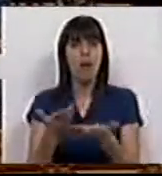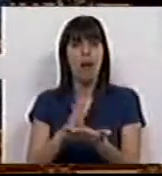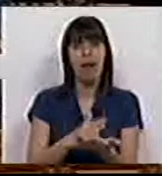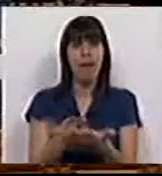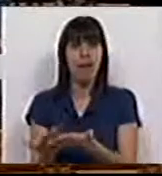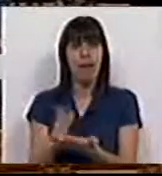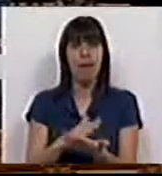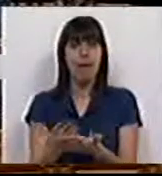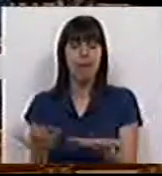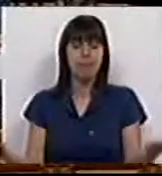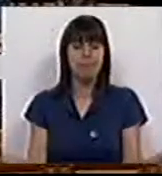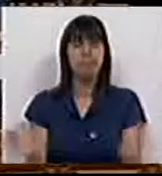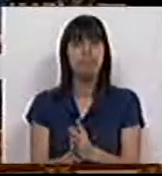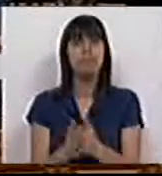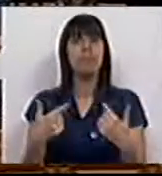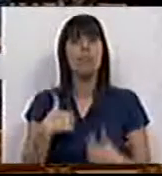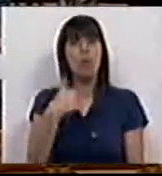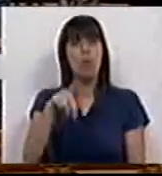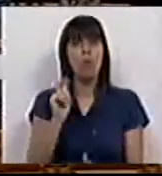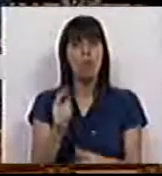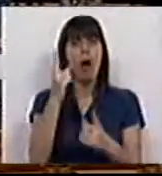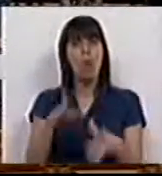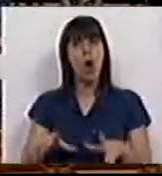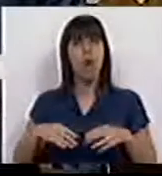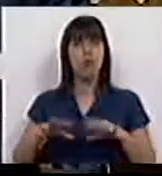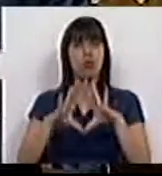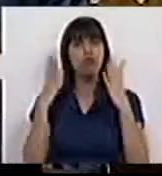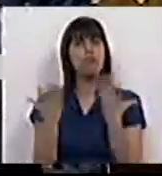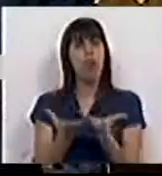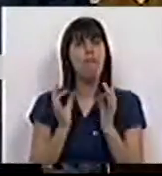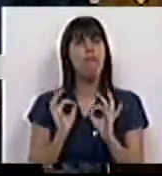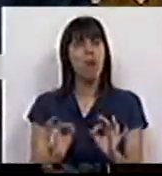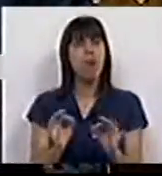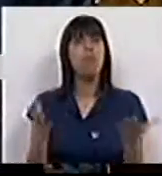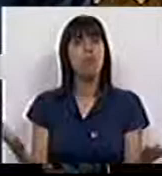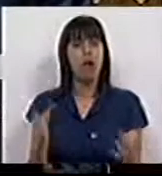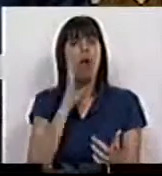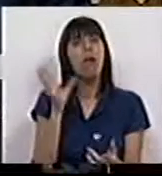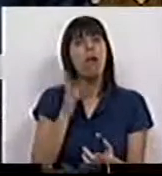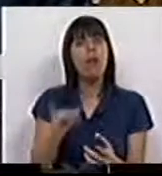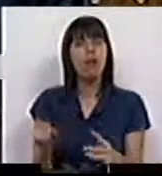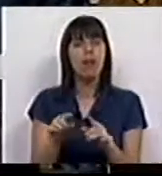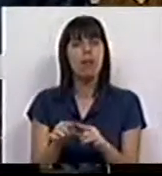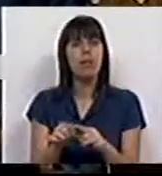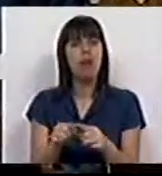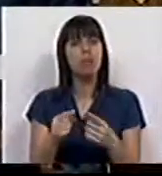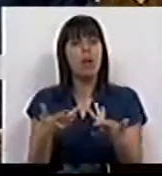frisado, e da parte do Bloco de Esquerda há um acolhimento em geral favorável à tentativa de